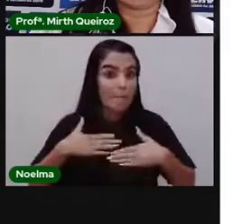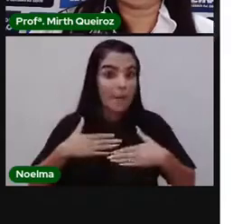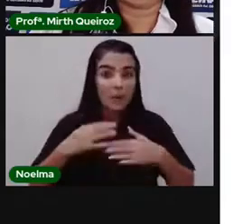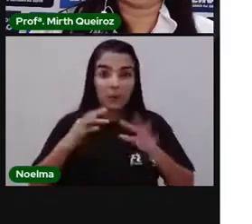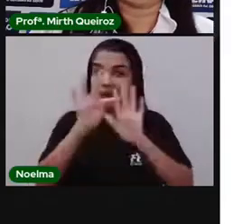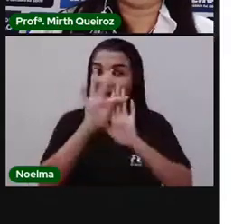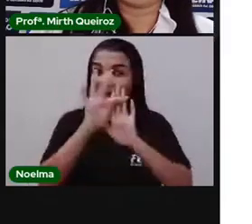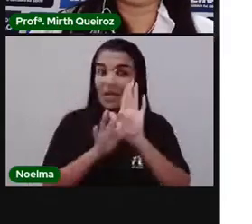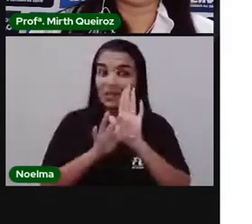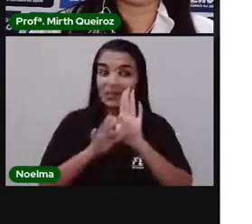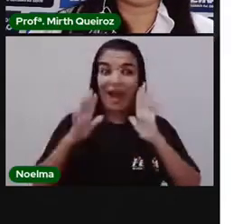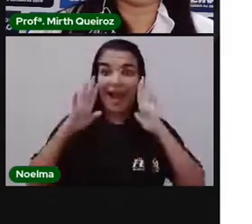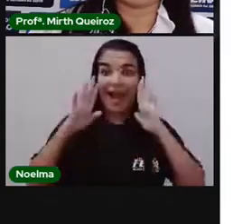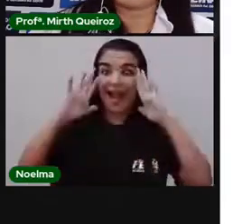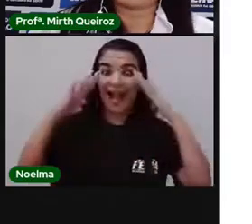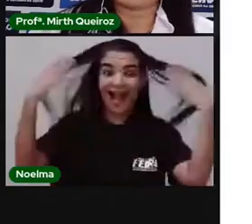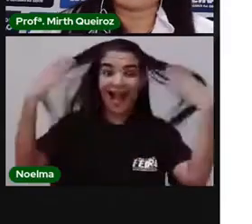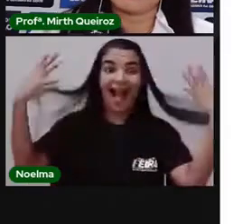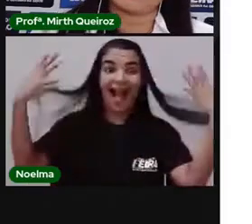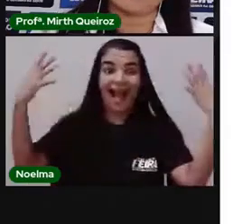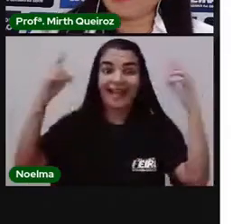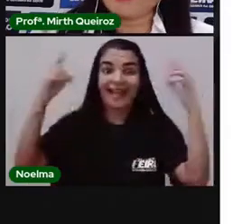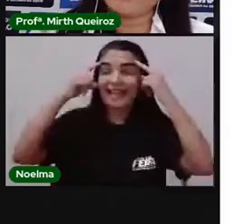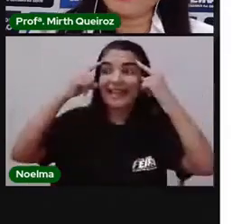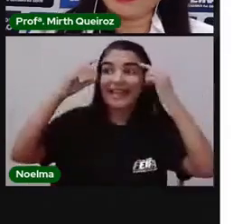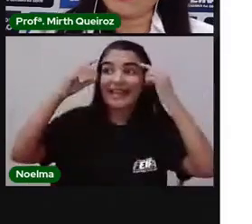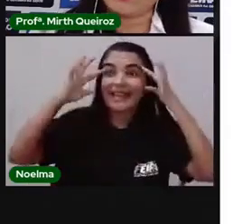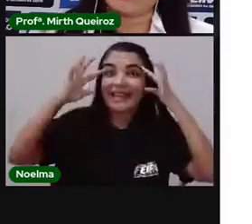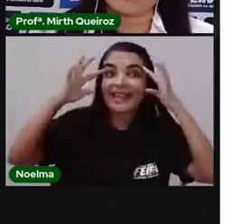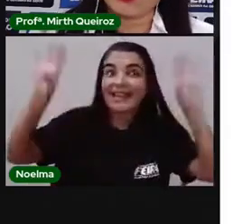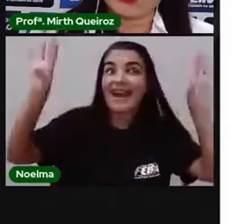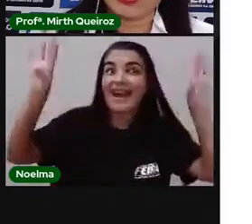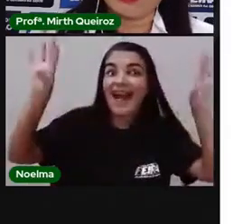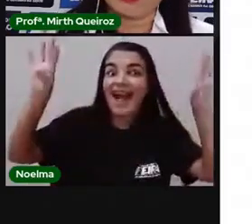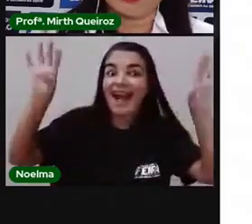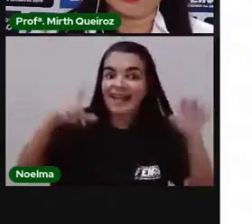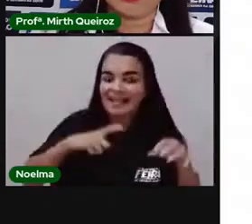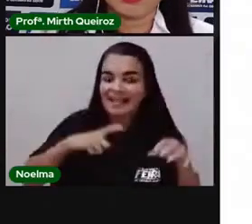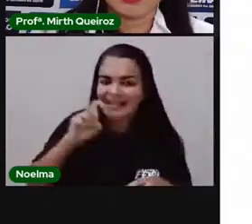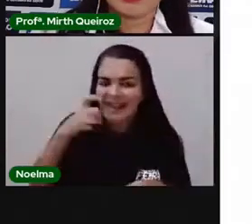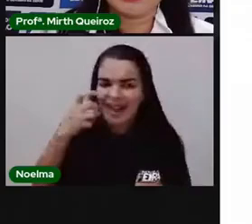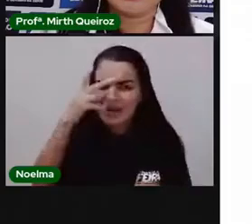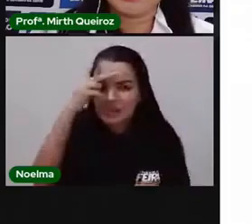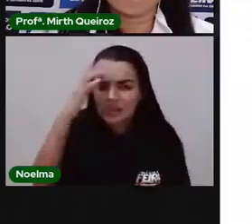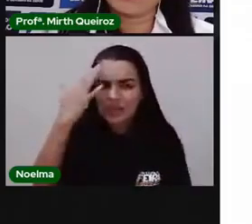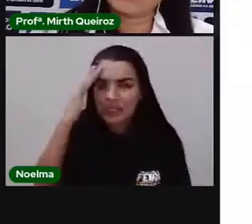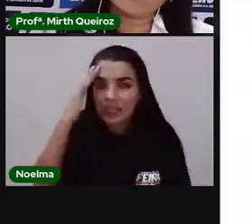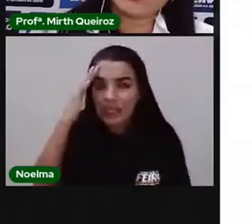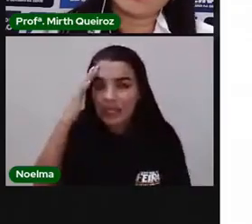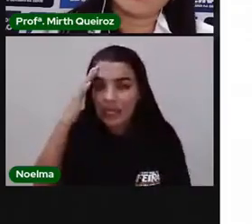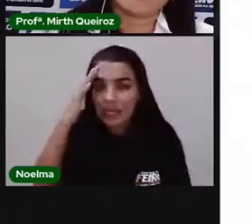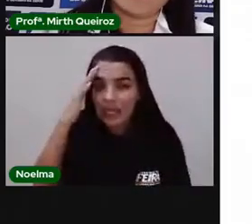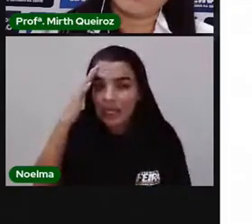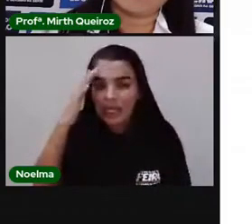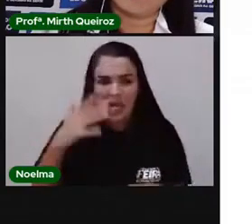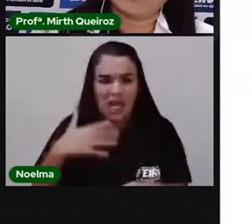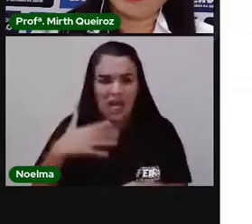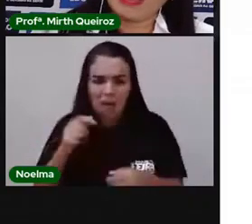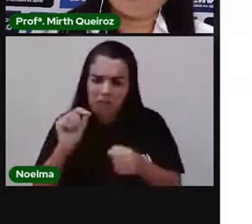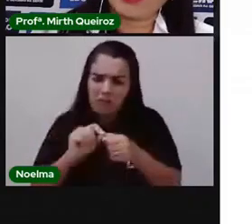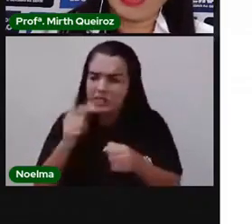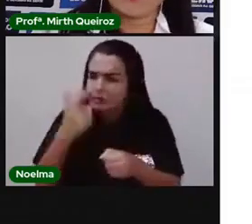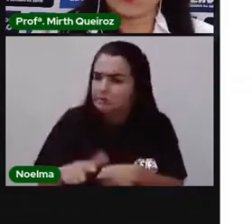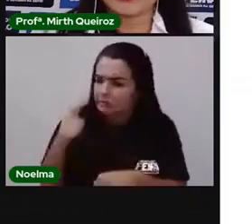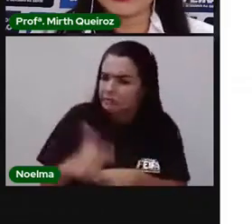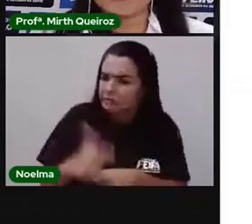criativo? Será que quem lê esse texto vai entender o que eu quis dizer? Repetir muitas vezes a mesma